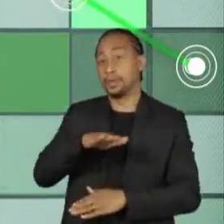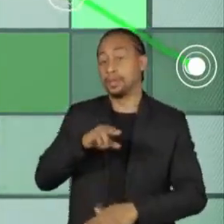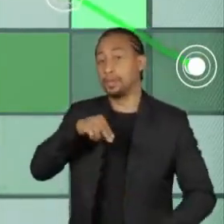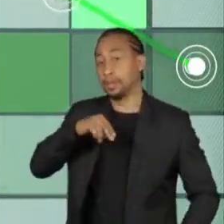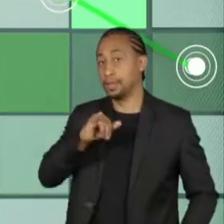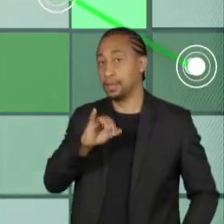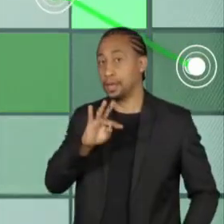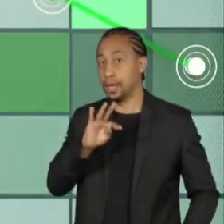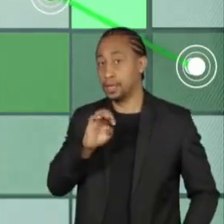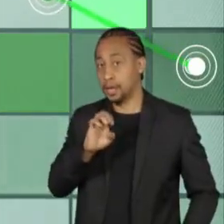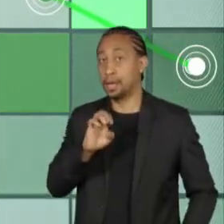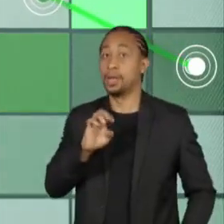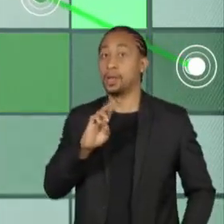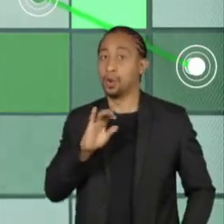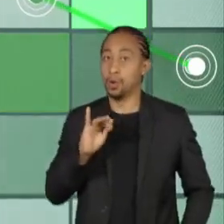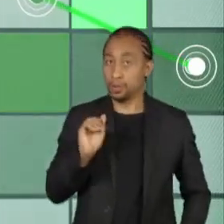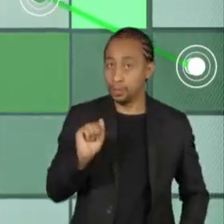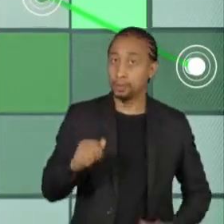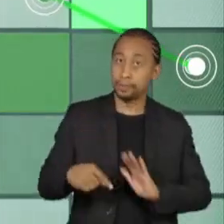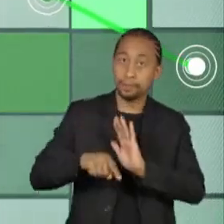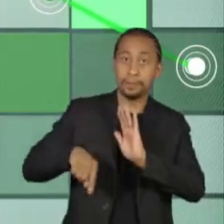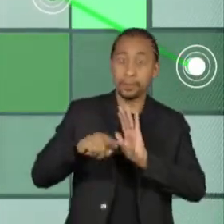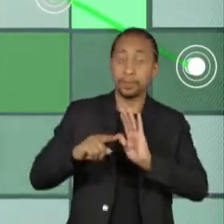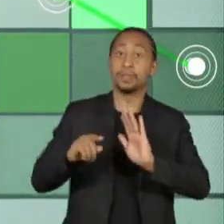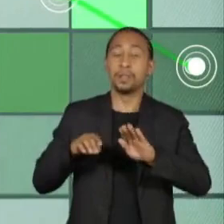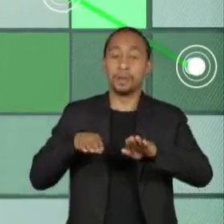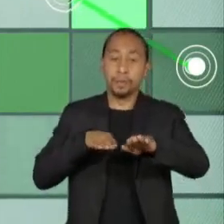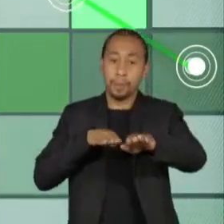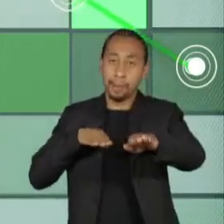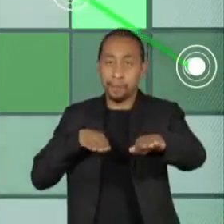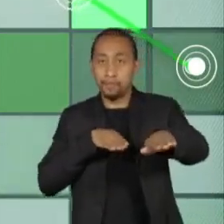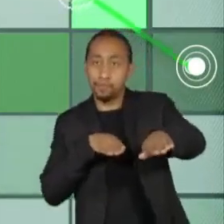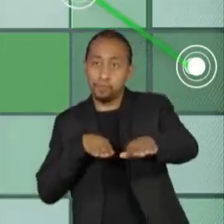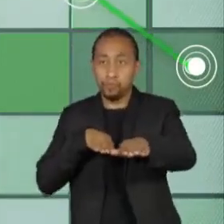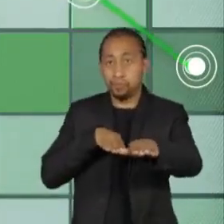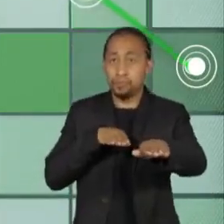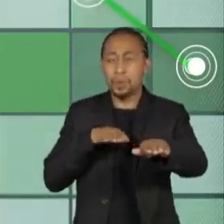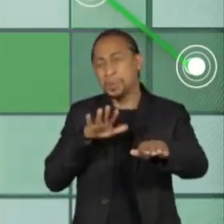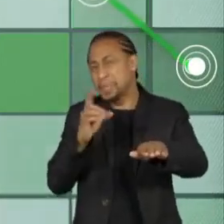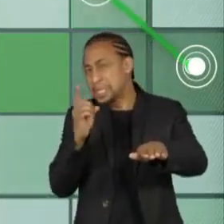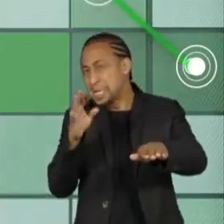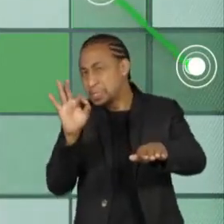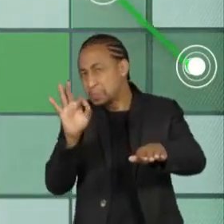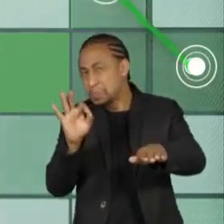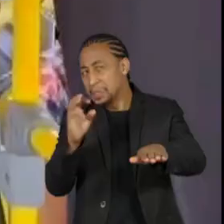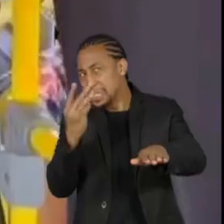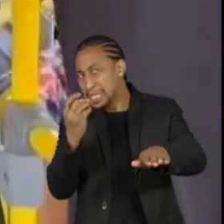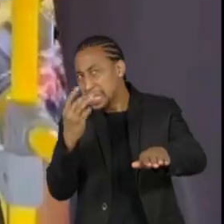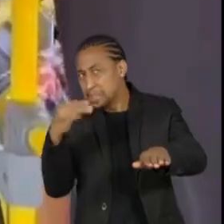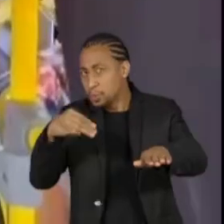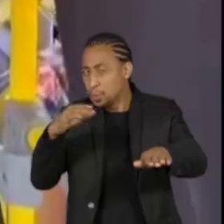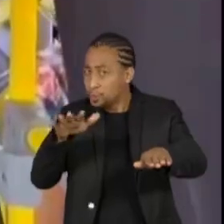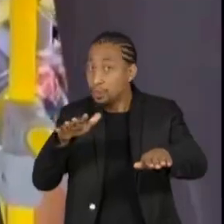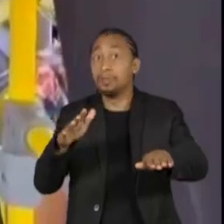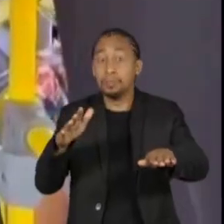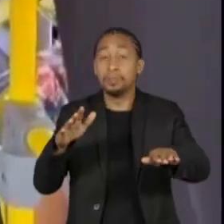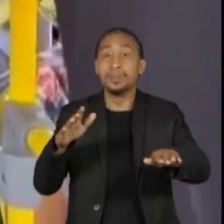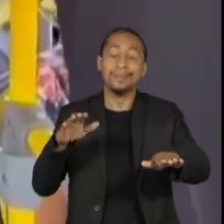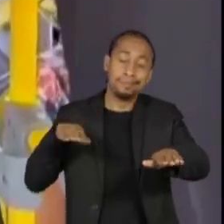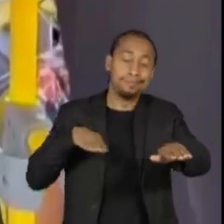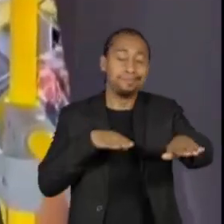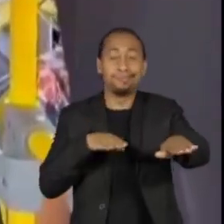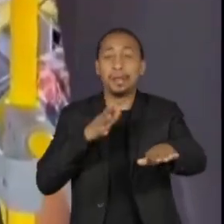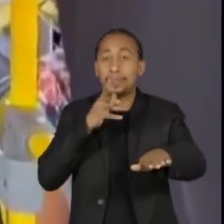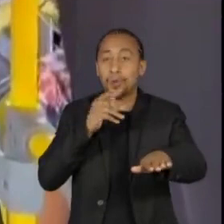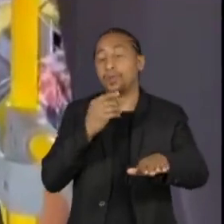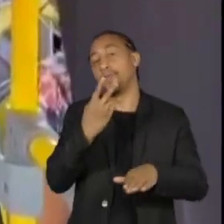tráfego lento, o tempo, que costuma ser de 13 minutos, chegou a 28 no começo da tarde. Em Serra, no Espírito